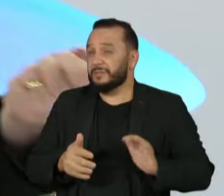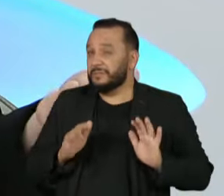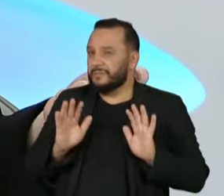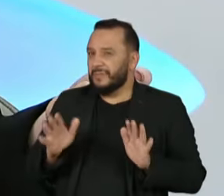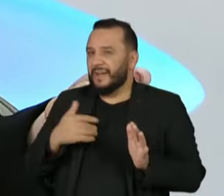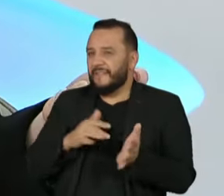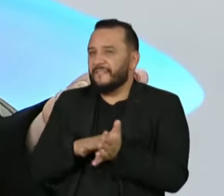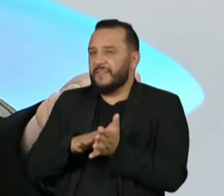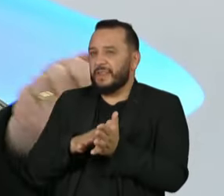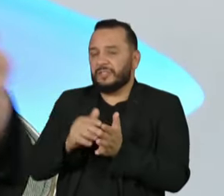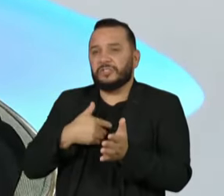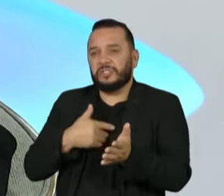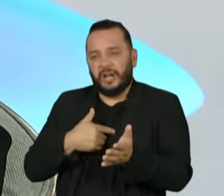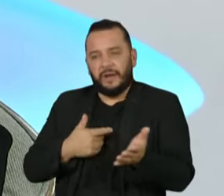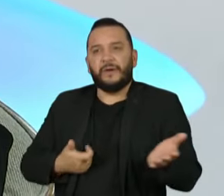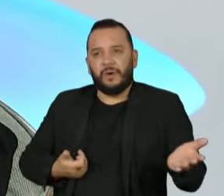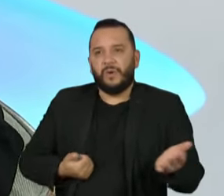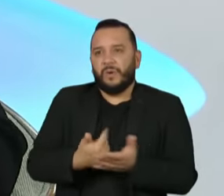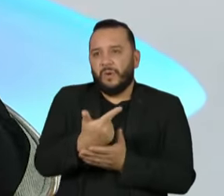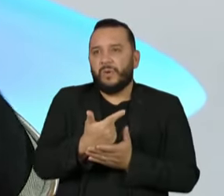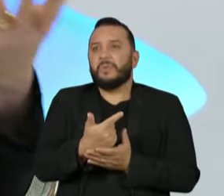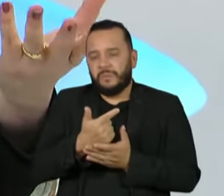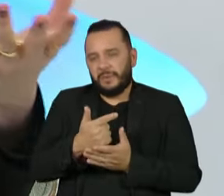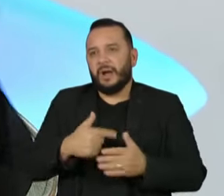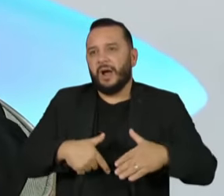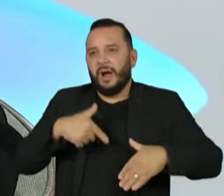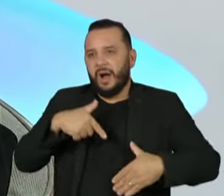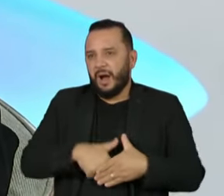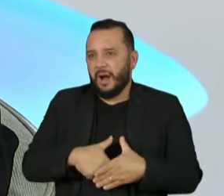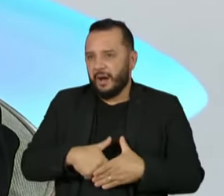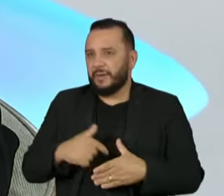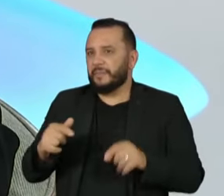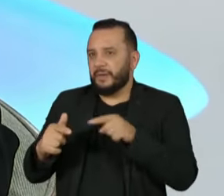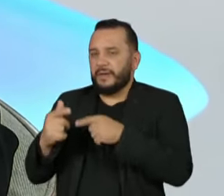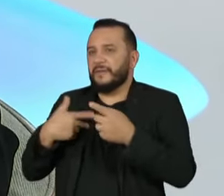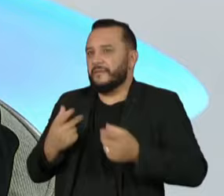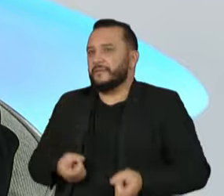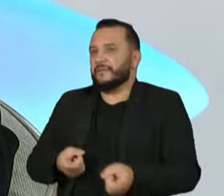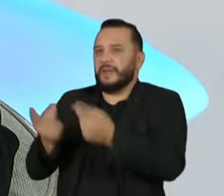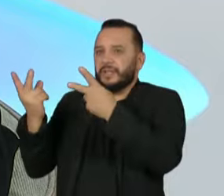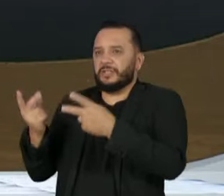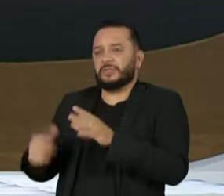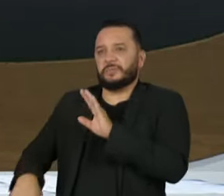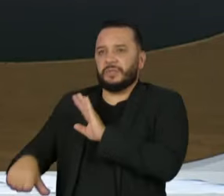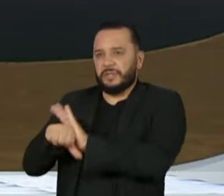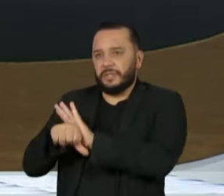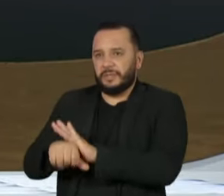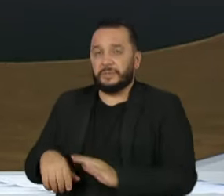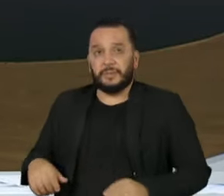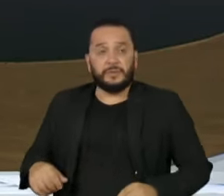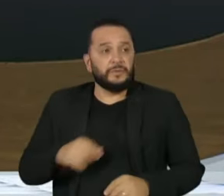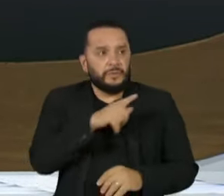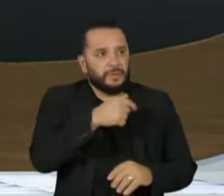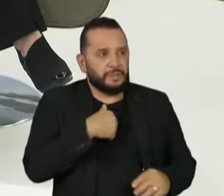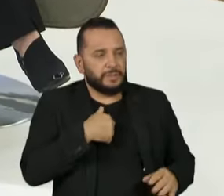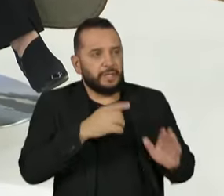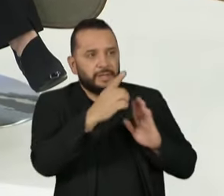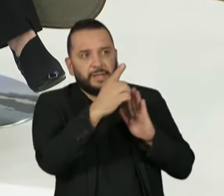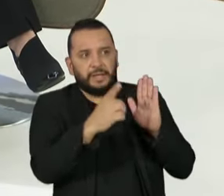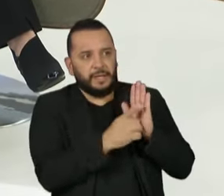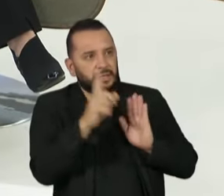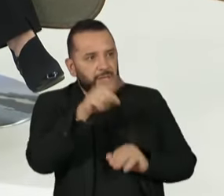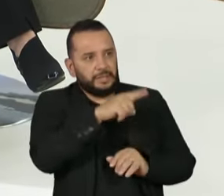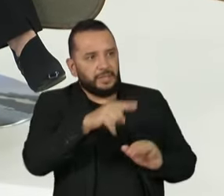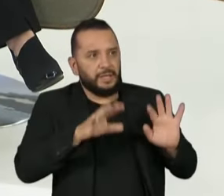uma arma e depois entrar no mercado negro e ir para o crime organizado. Revogar tudo por decreto. Revogar tudo por decreto.